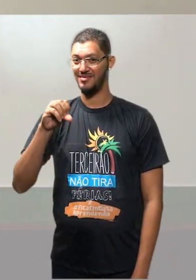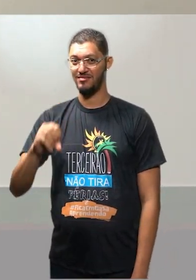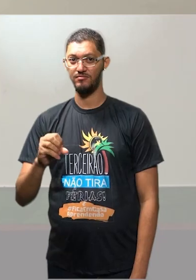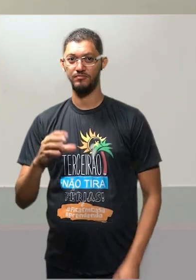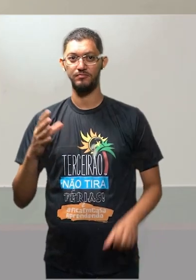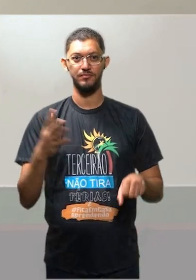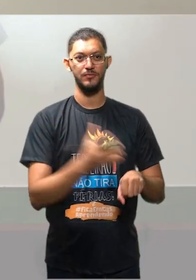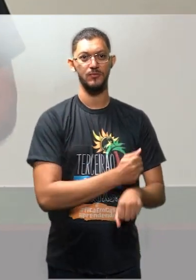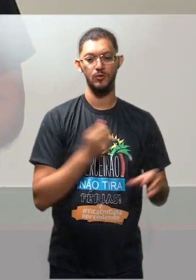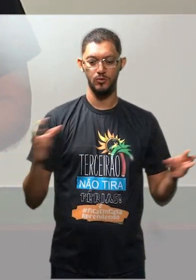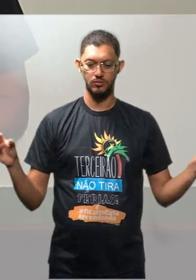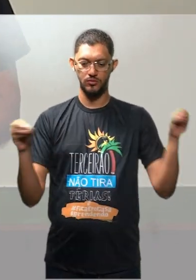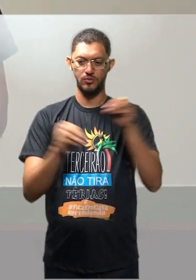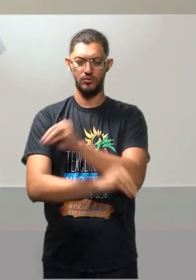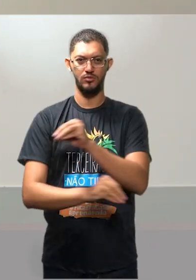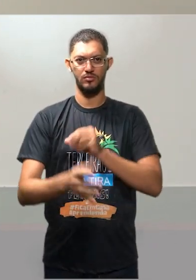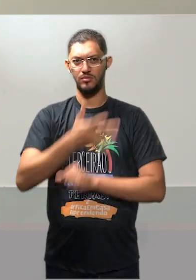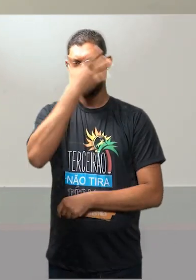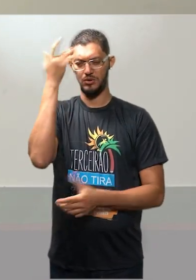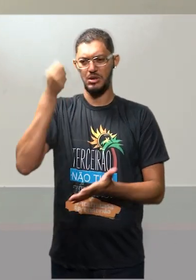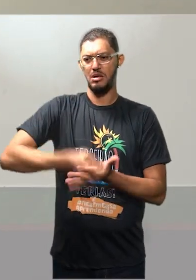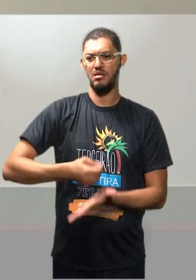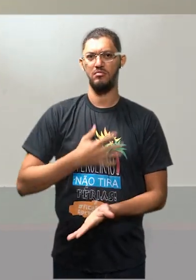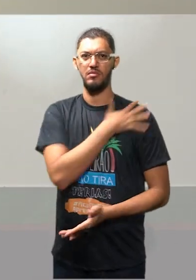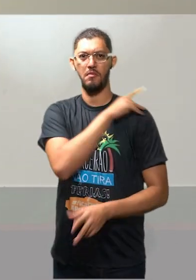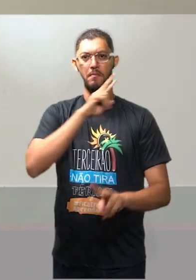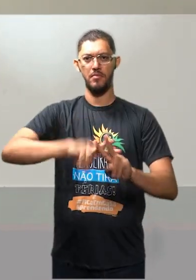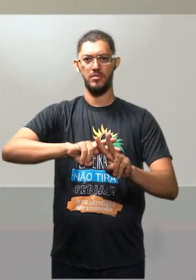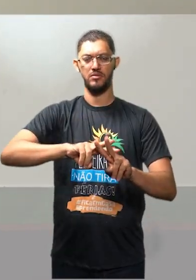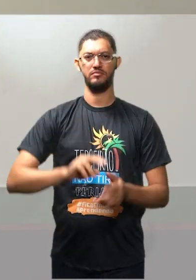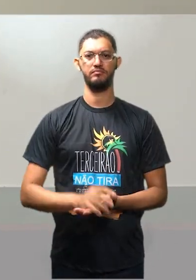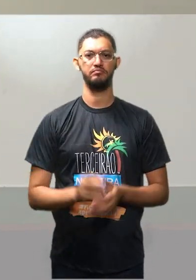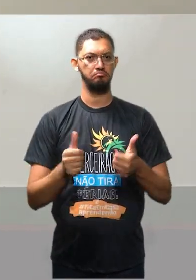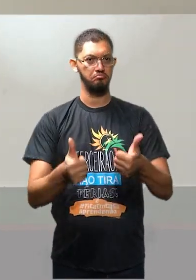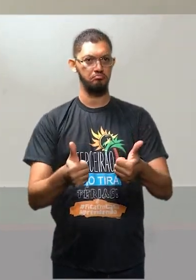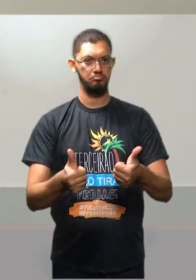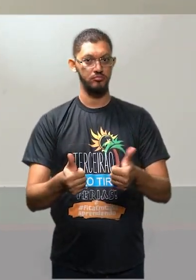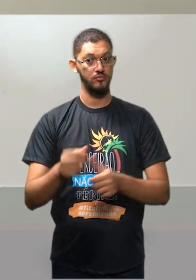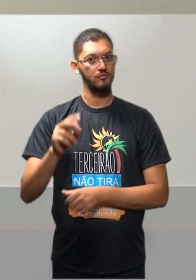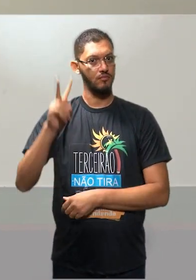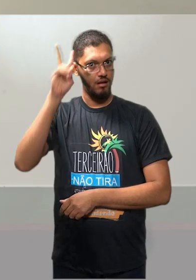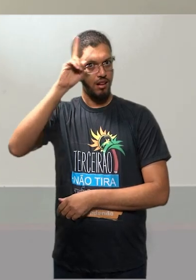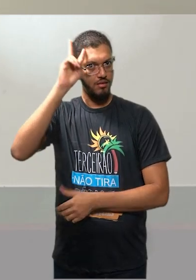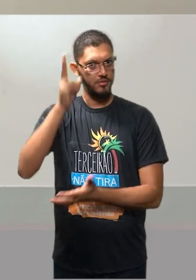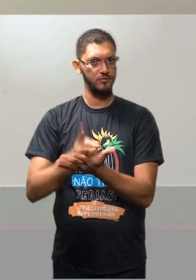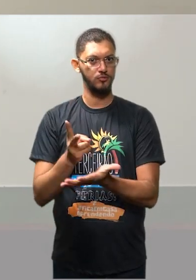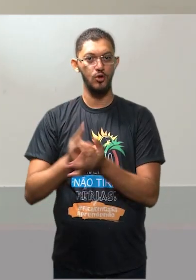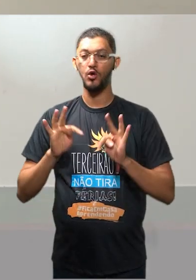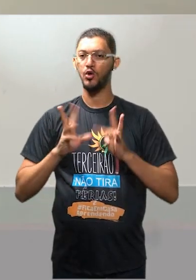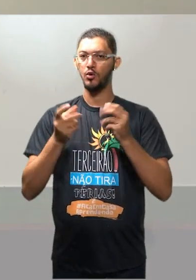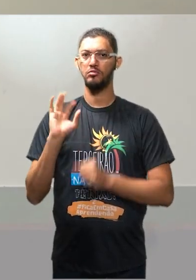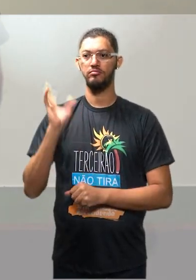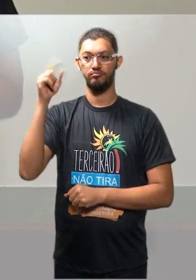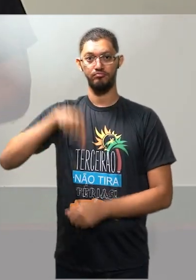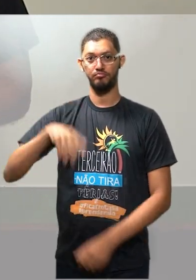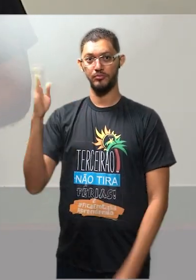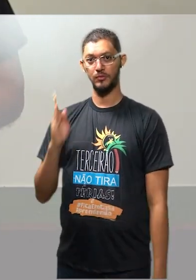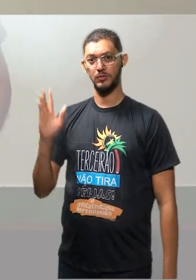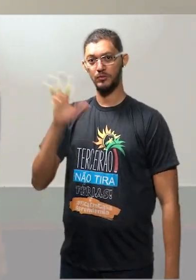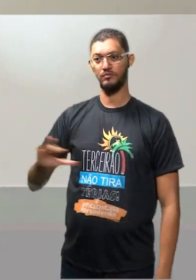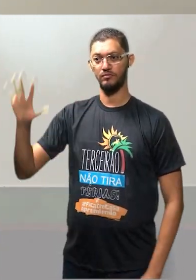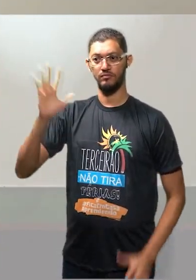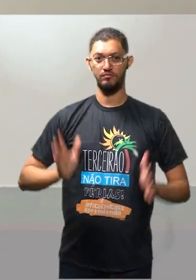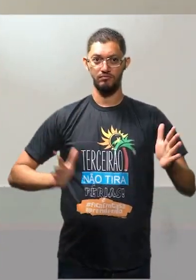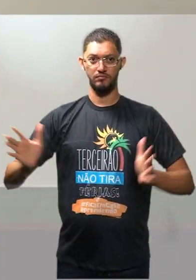diplomatas para trocar por militantes que tinham sido presos, tá? Beleza? Não esquece disso. Tudo isso aconteceu no nosso Brasil durante o